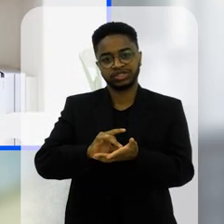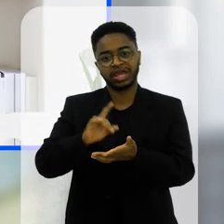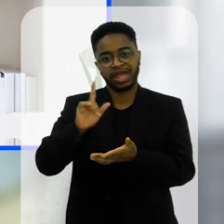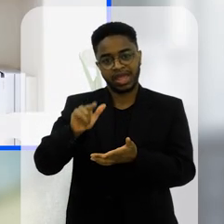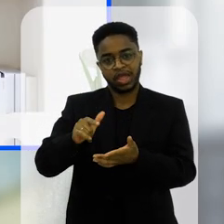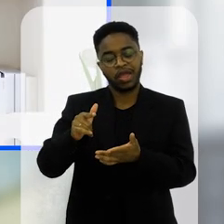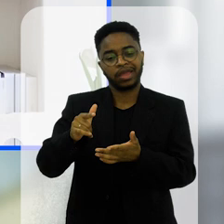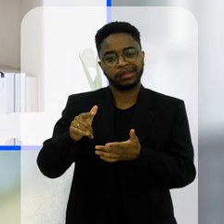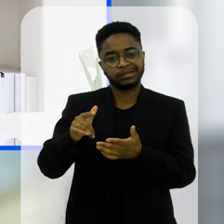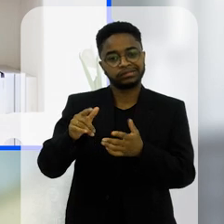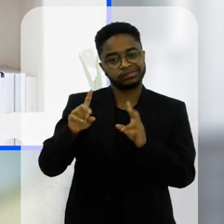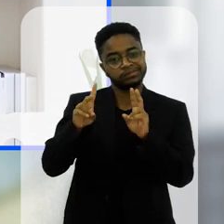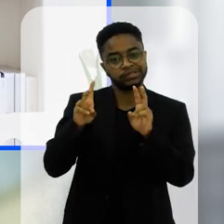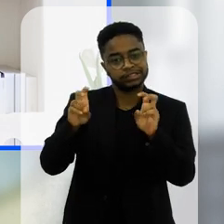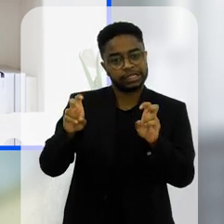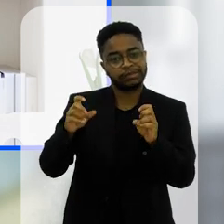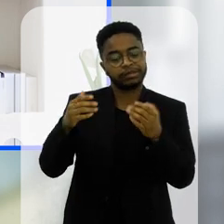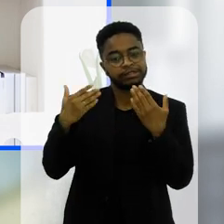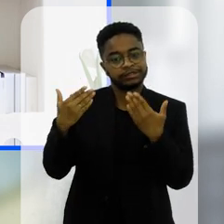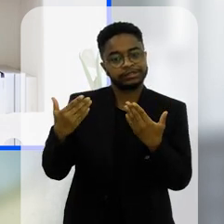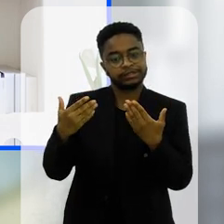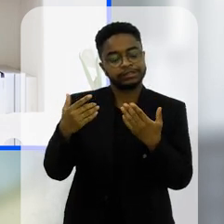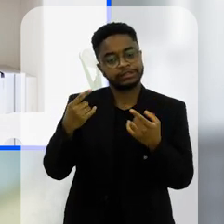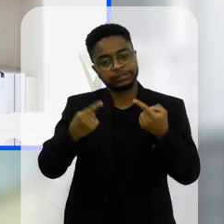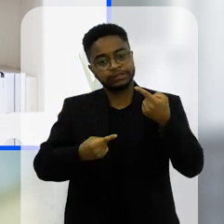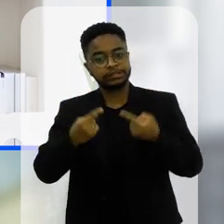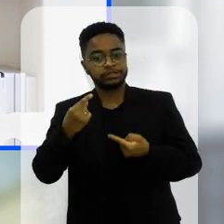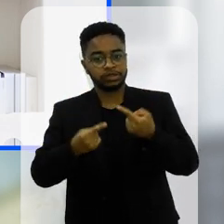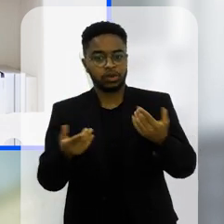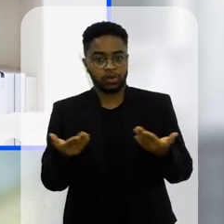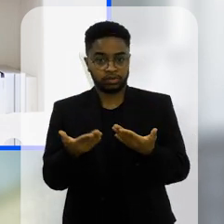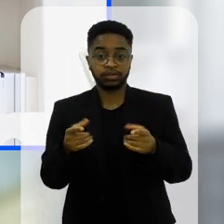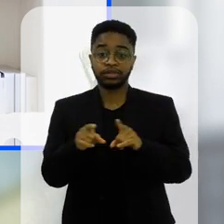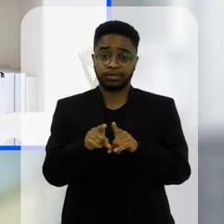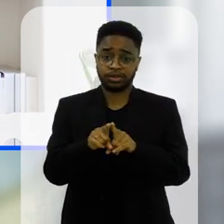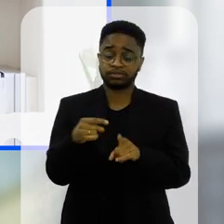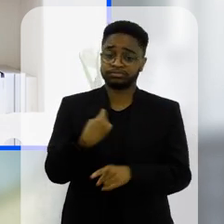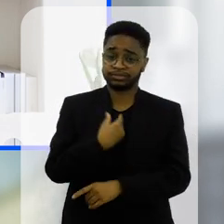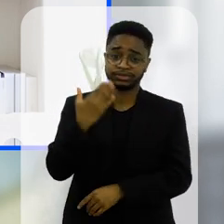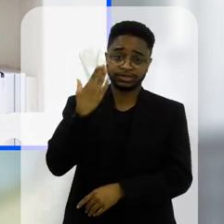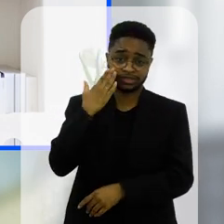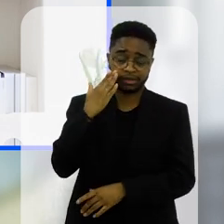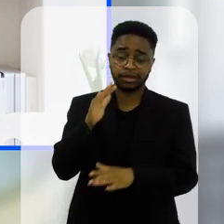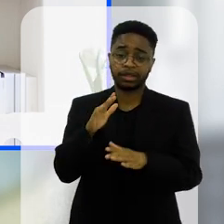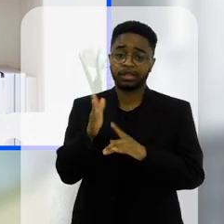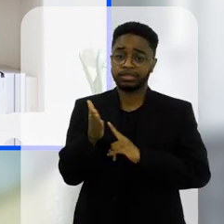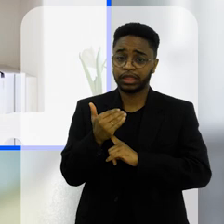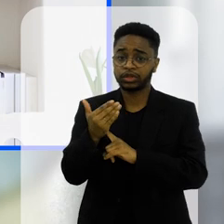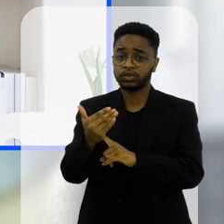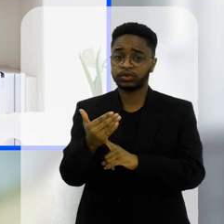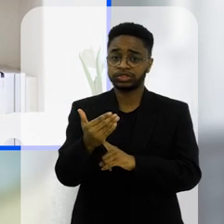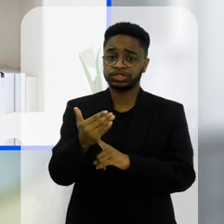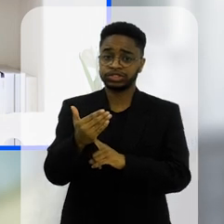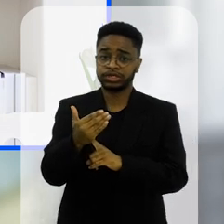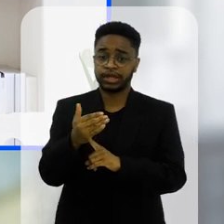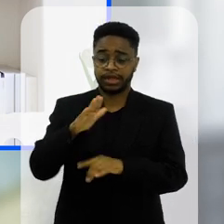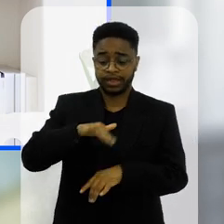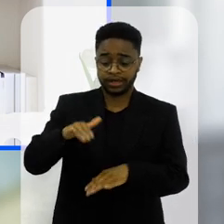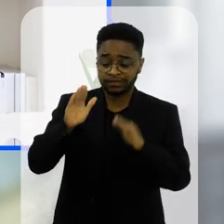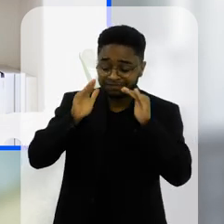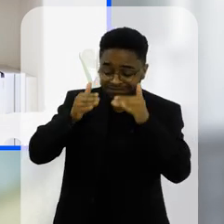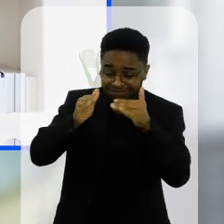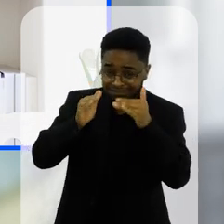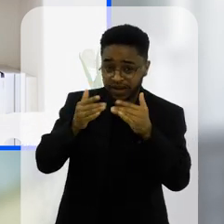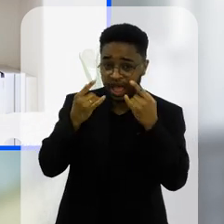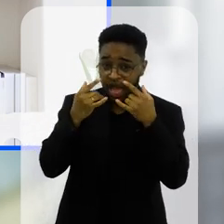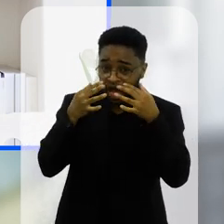também atualmente e a gente sabe que a tecnologia realmente as redes sociais ela prende a atenção dos alunos é prende essas